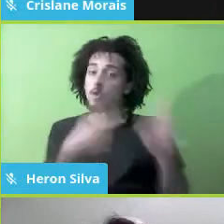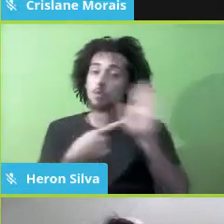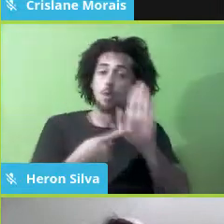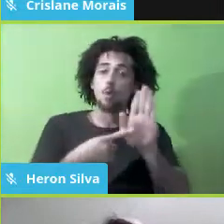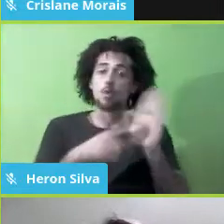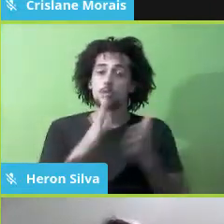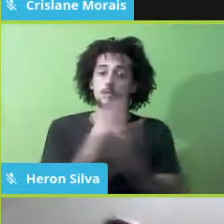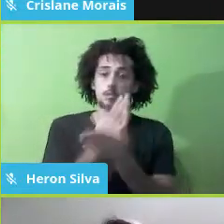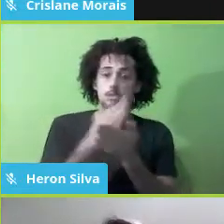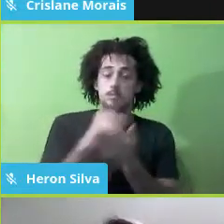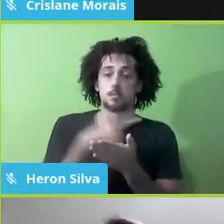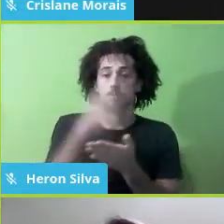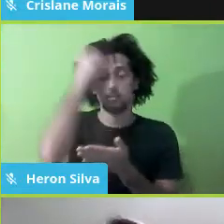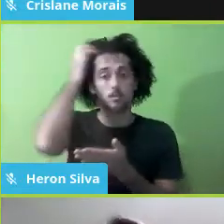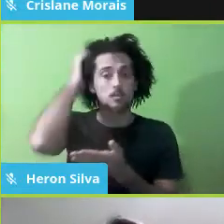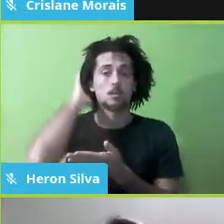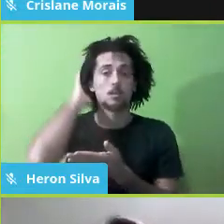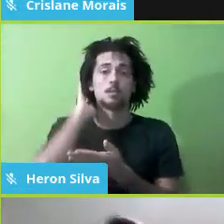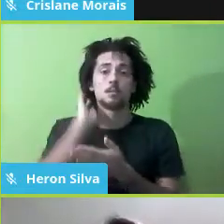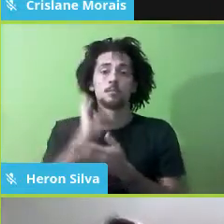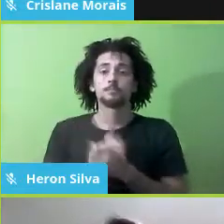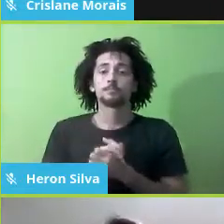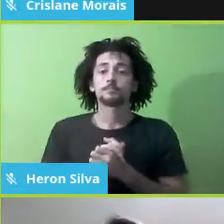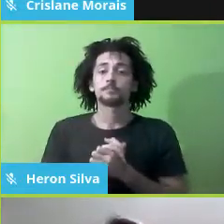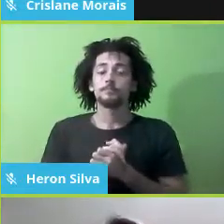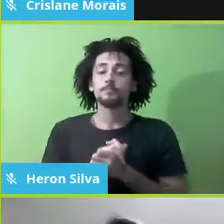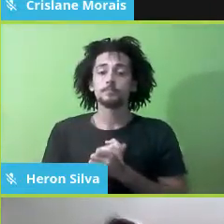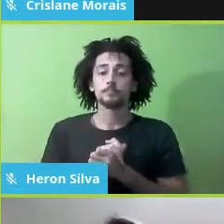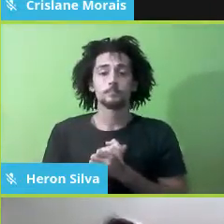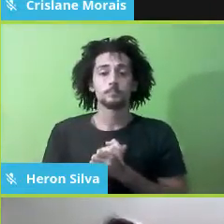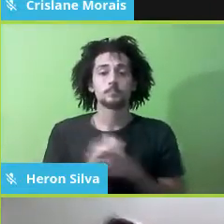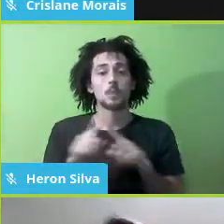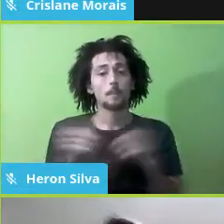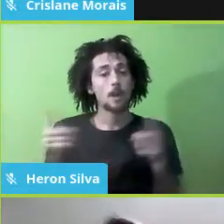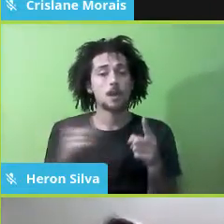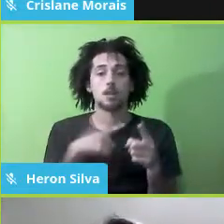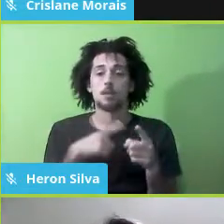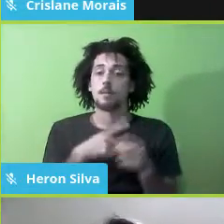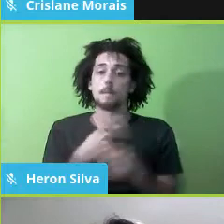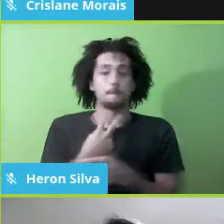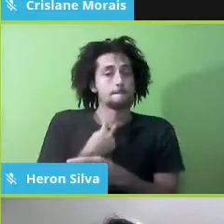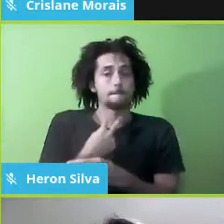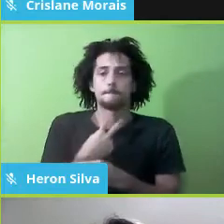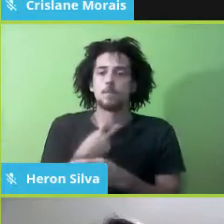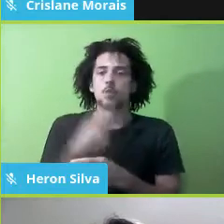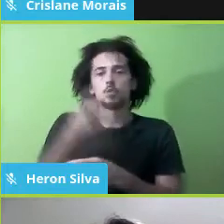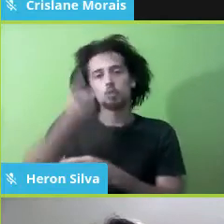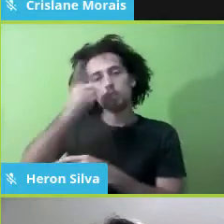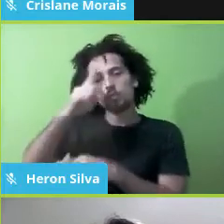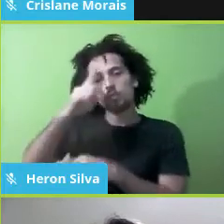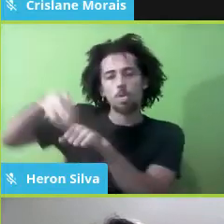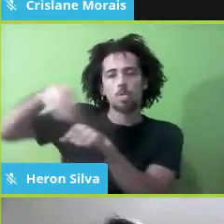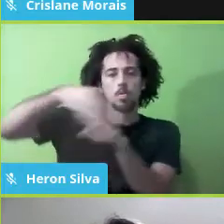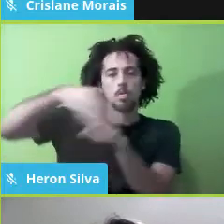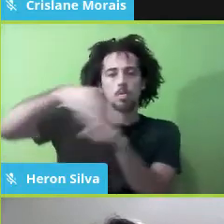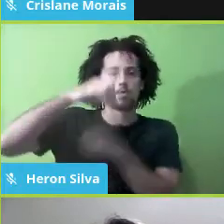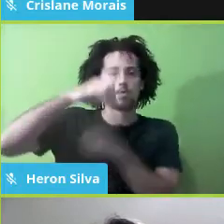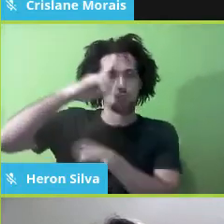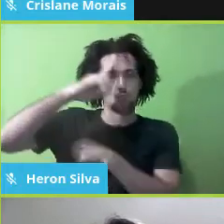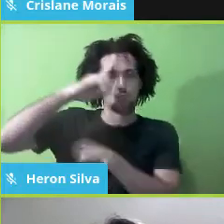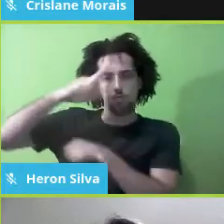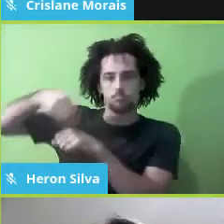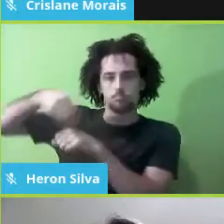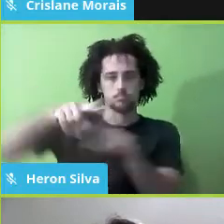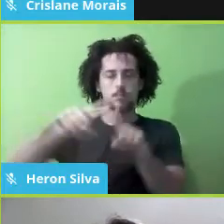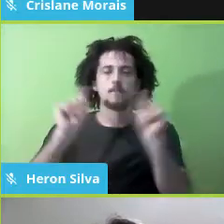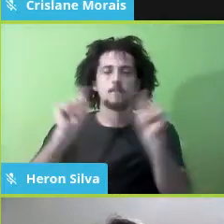excepcionalidade, né, mas ele não pode ser ferramenta do cotidiano na transmissão de conhecimento. Vai falar para um indígena que ele vai